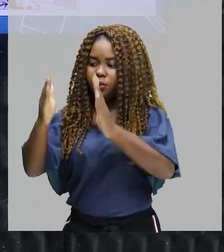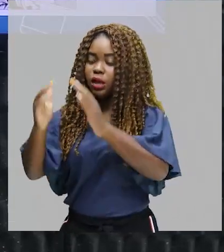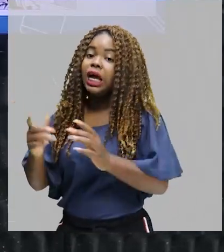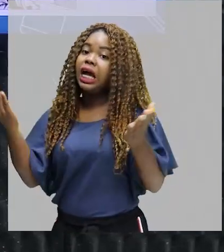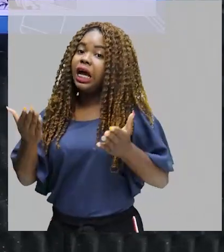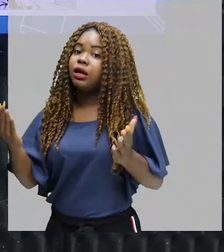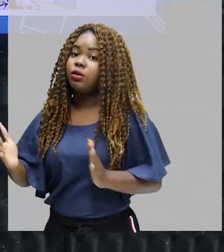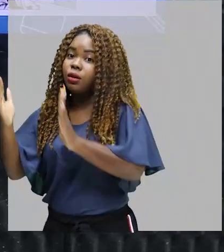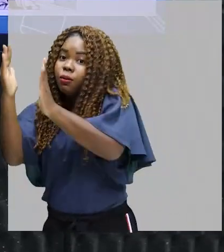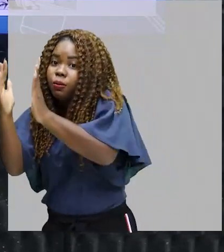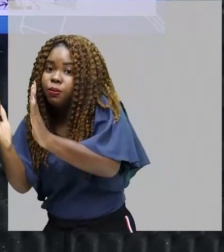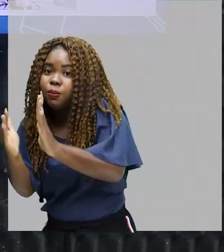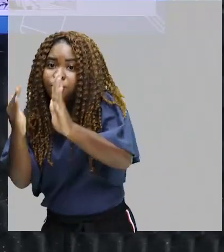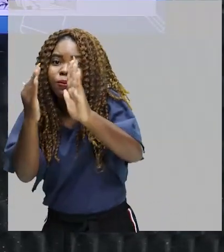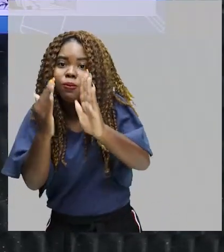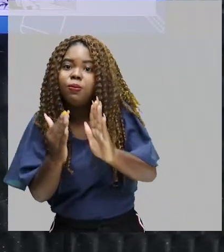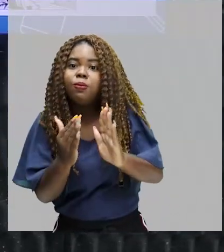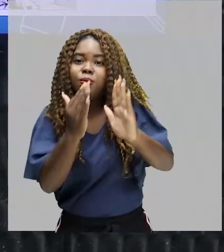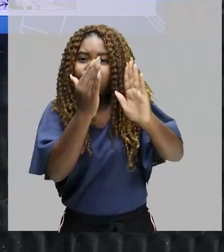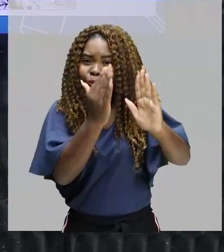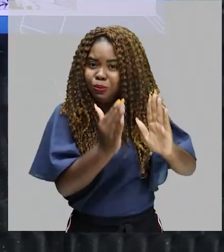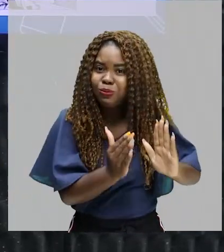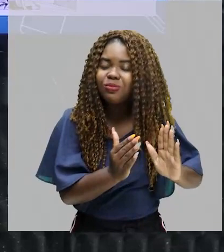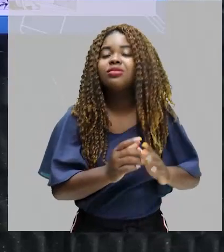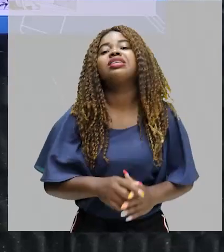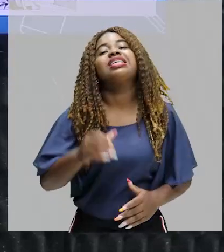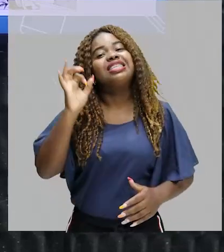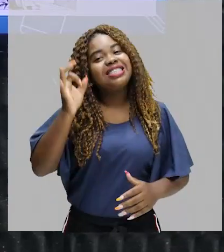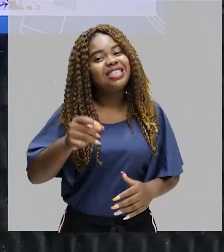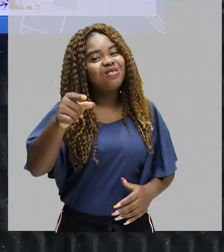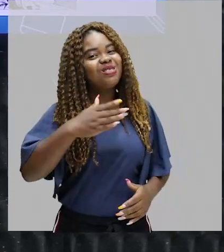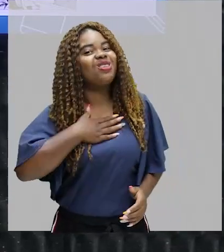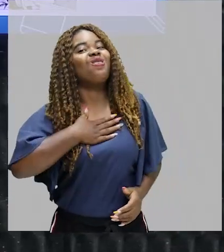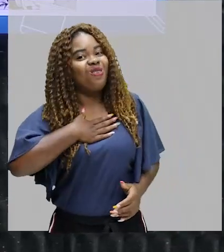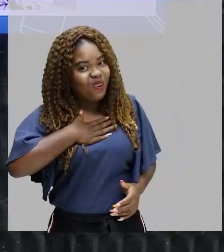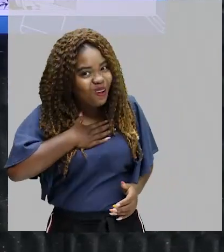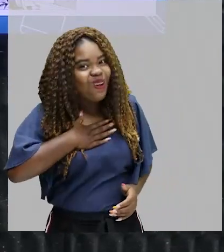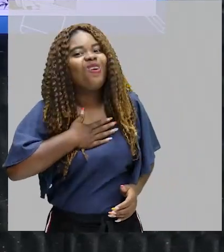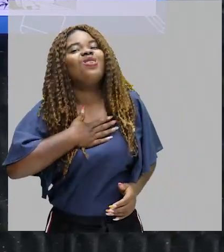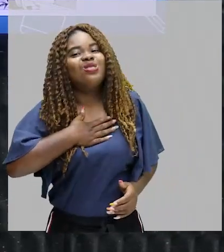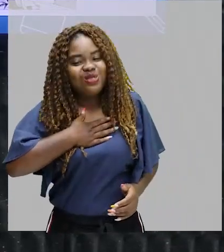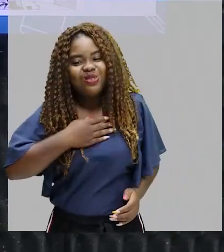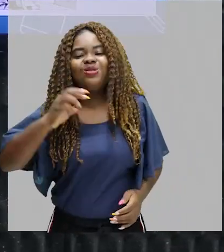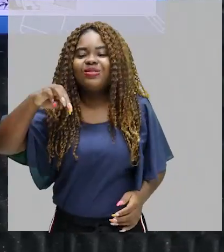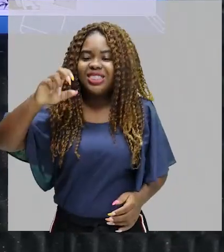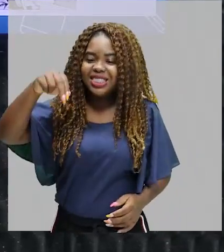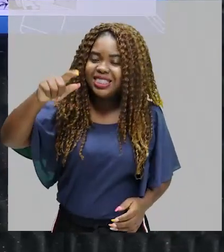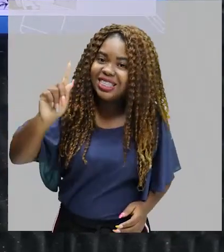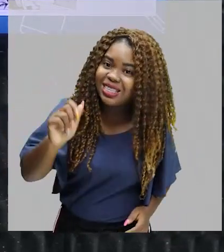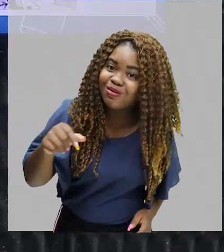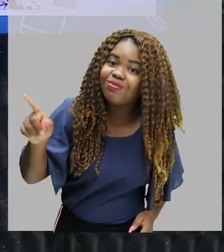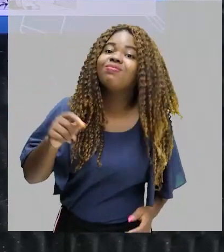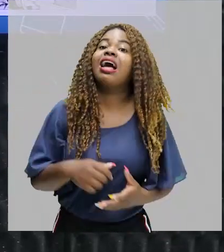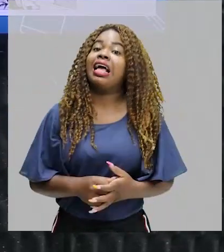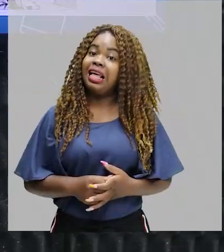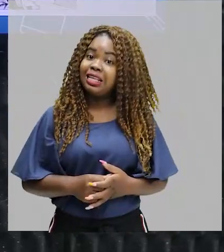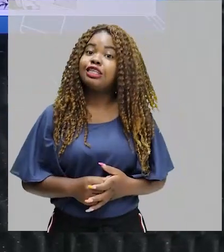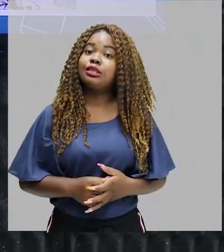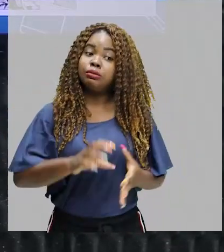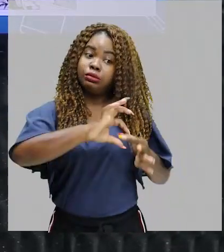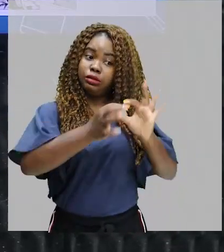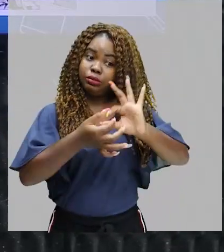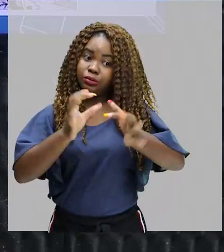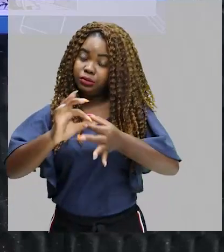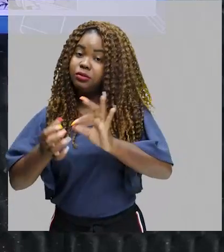Tenho certeza que vocês gostam muito dos mangás. Os mangás estão bastante em alta, principalmente nas Olimpíadas, também